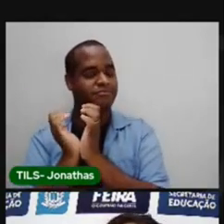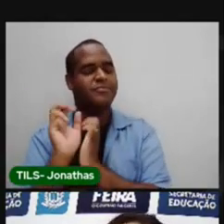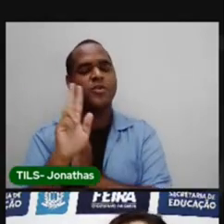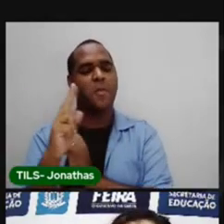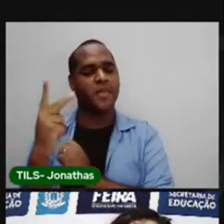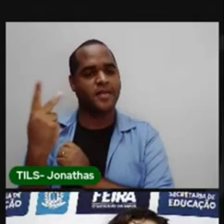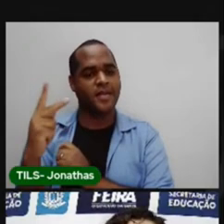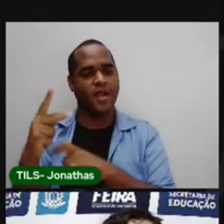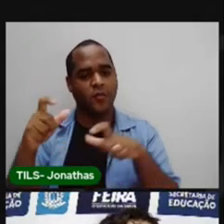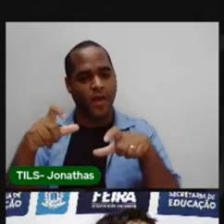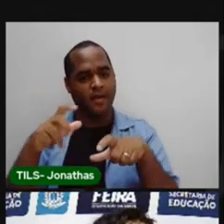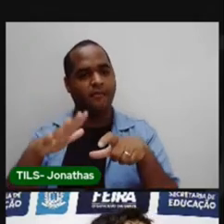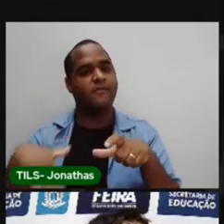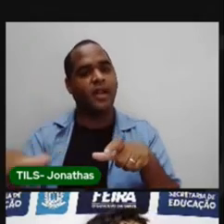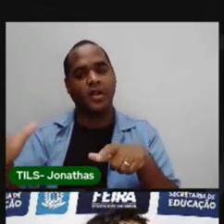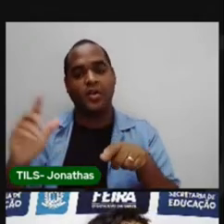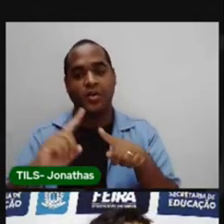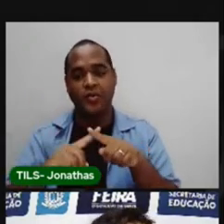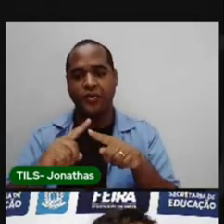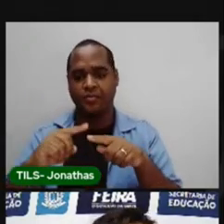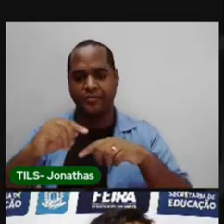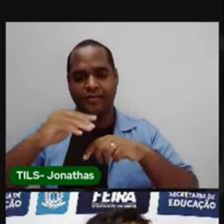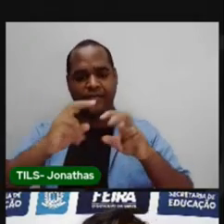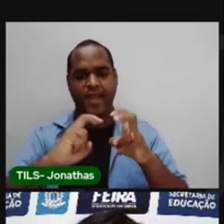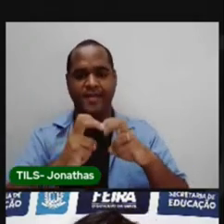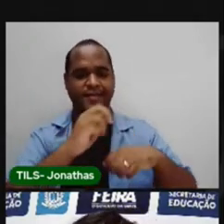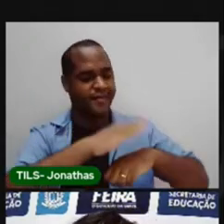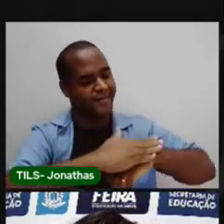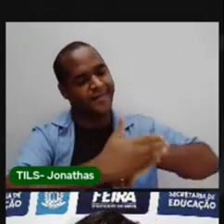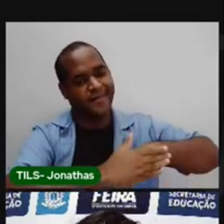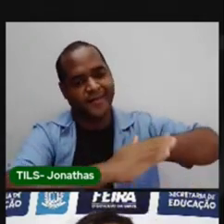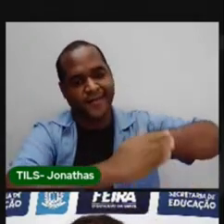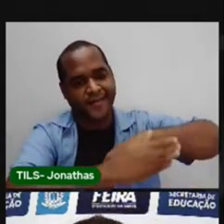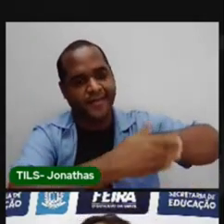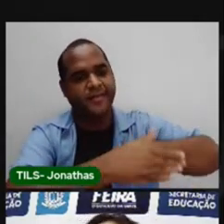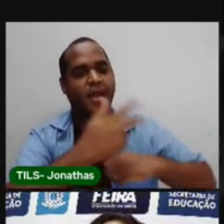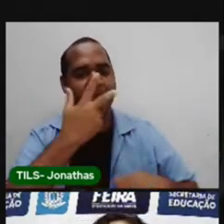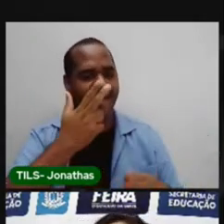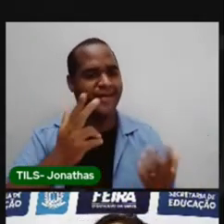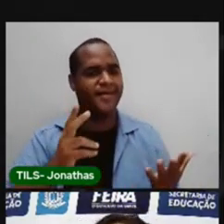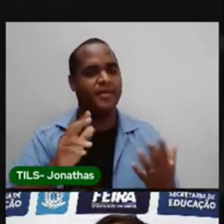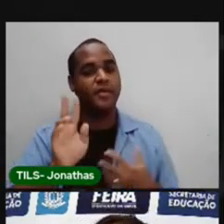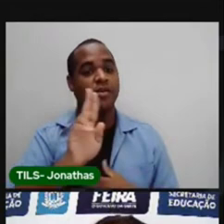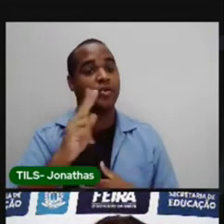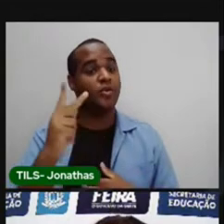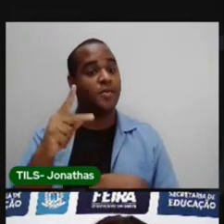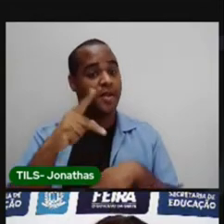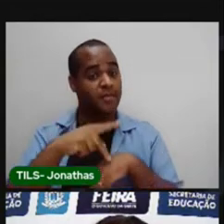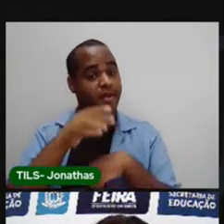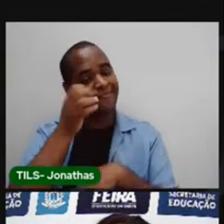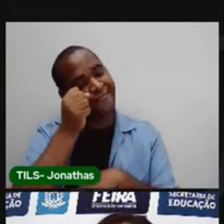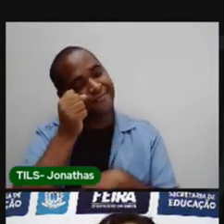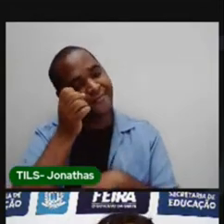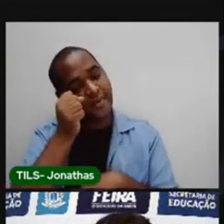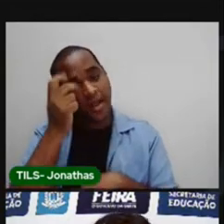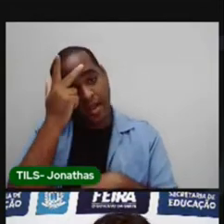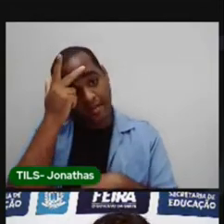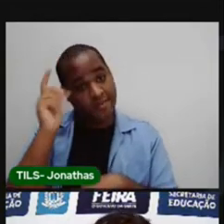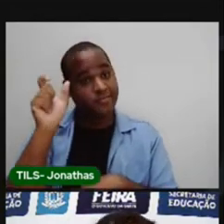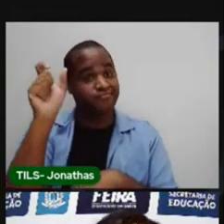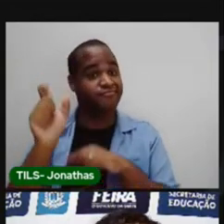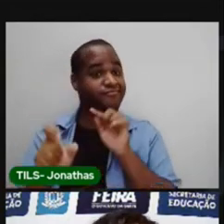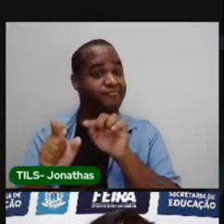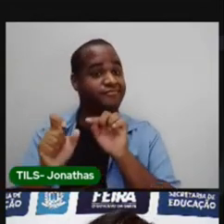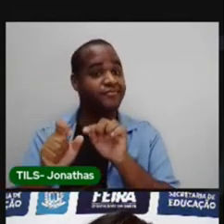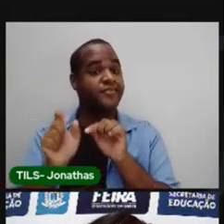esse nome porque os vagões do bem tombaram lá. Você já sabe que a Pedra do Descanso recebe esse